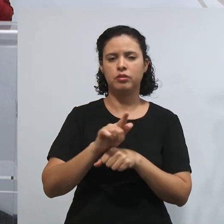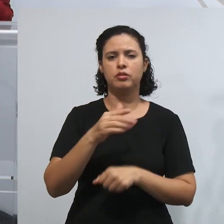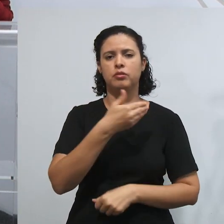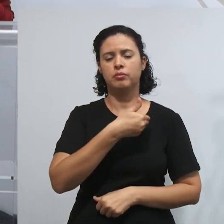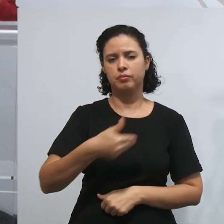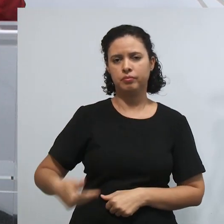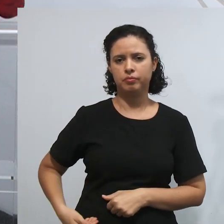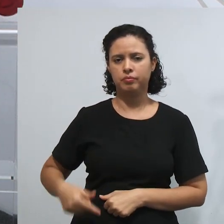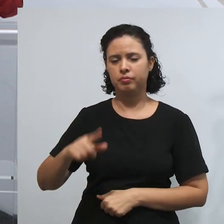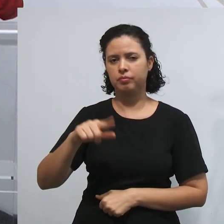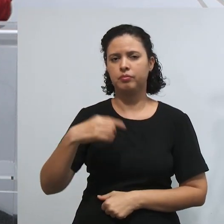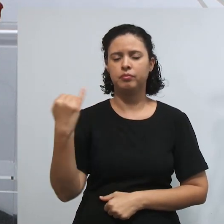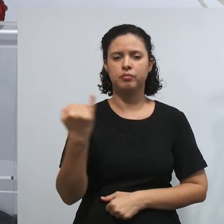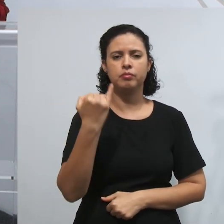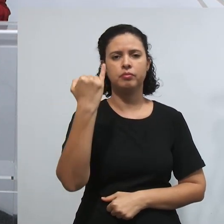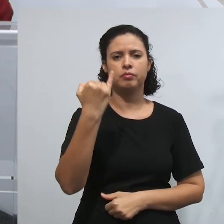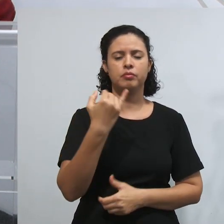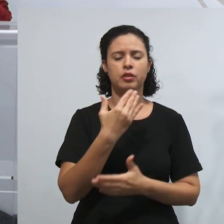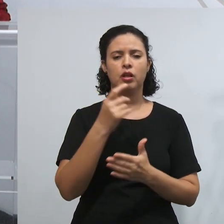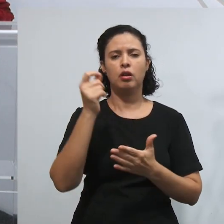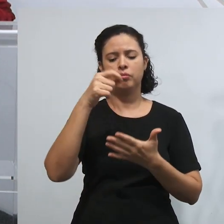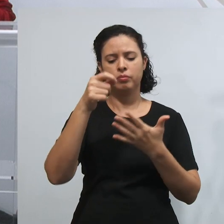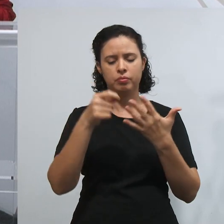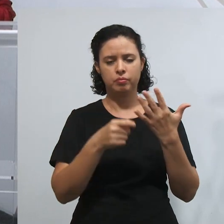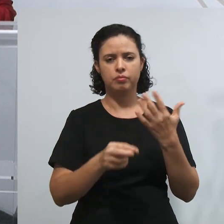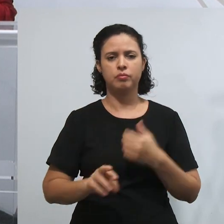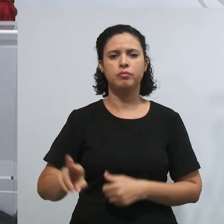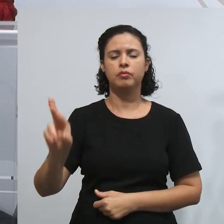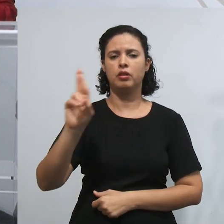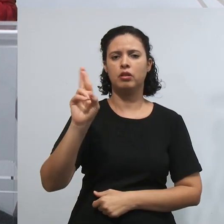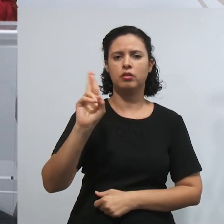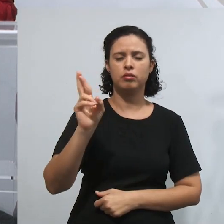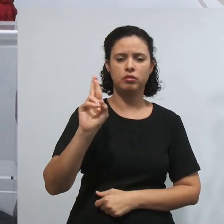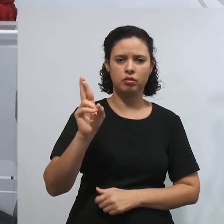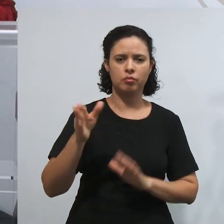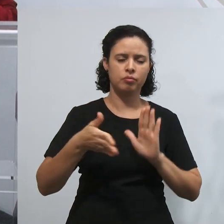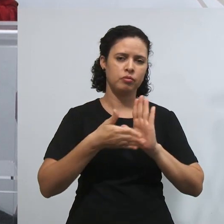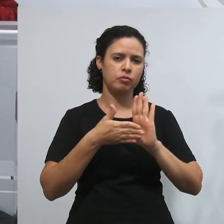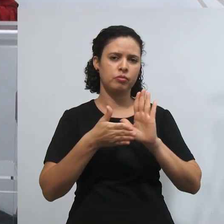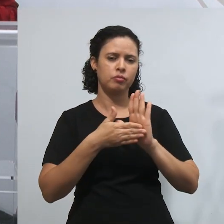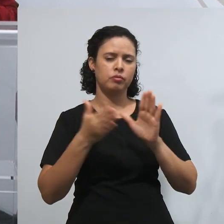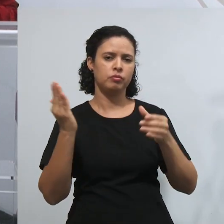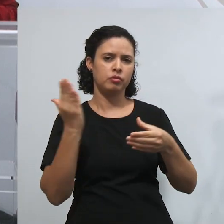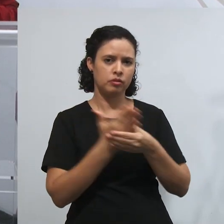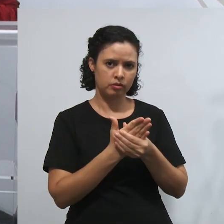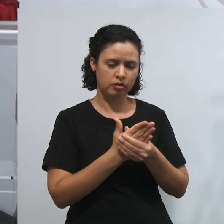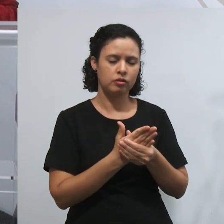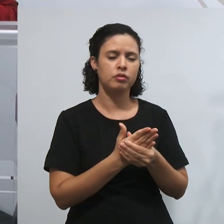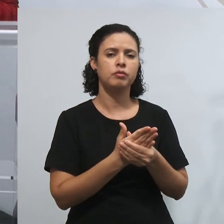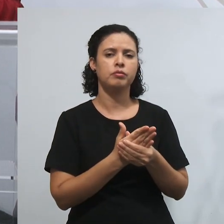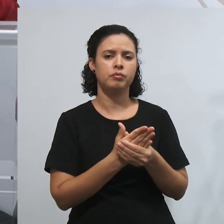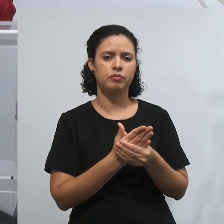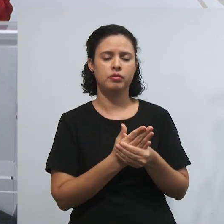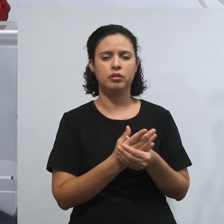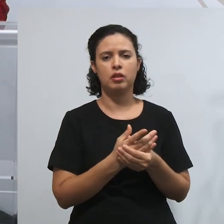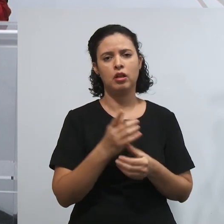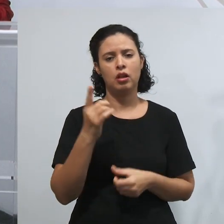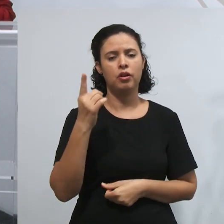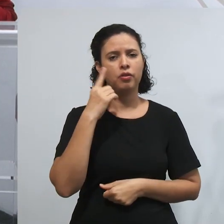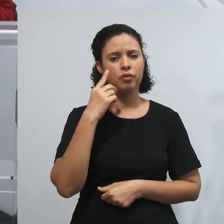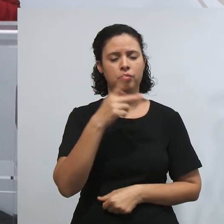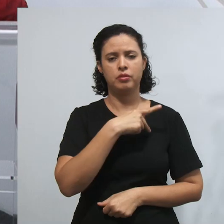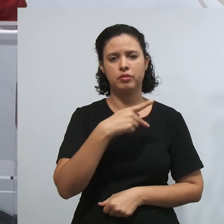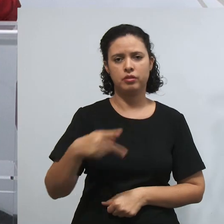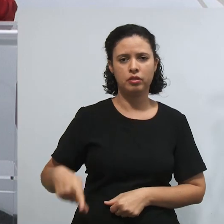importante que você saiba quem são os competentes para propor uma ação dessa, né? No caso, já vimos, presidente da